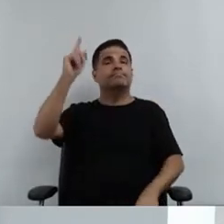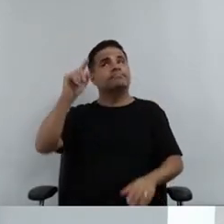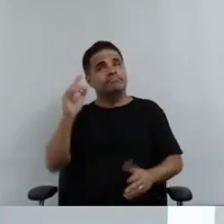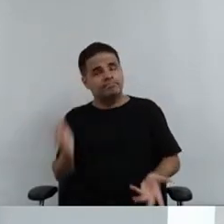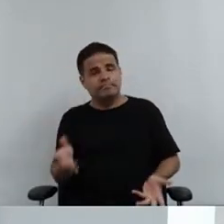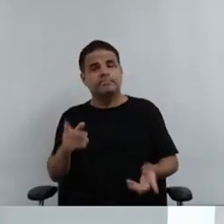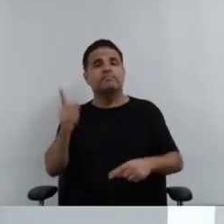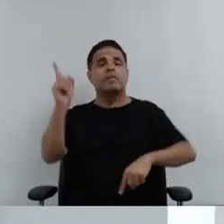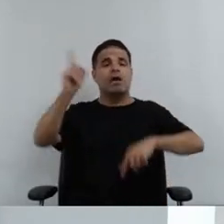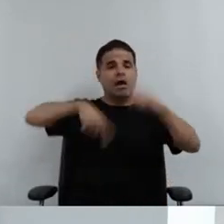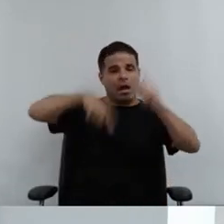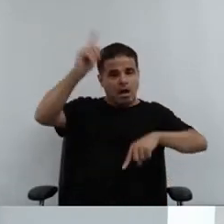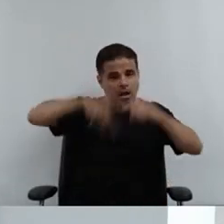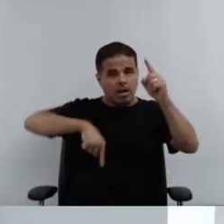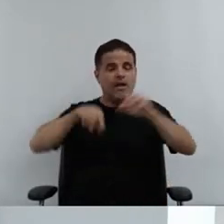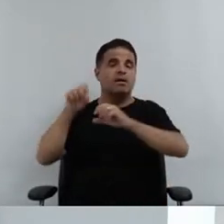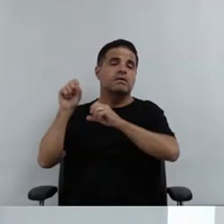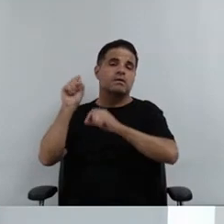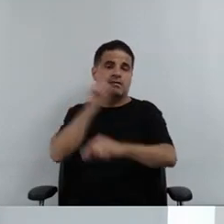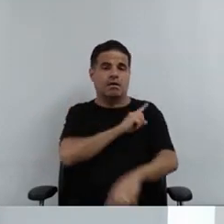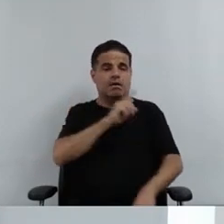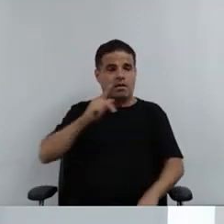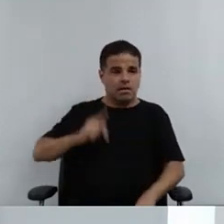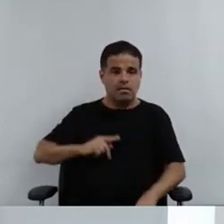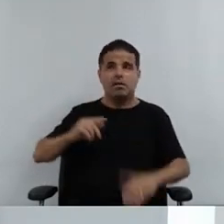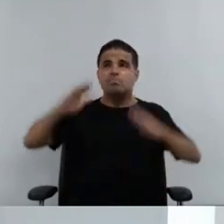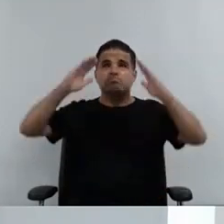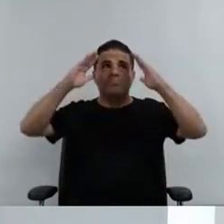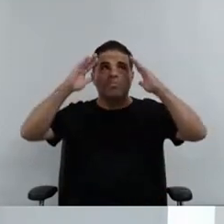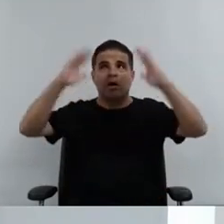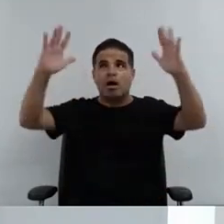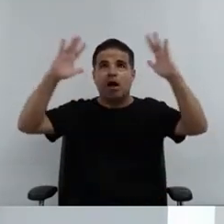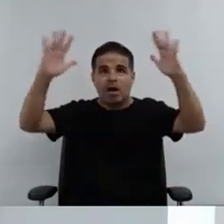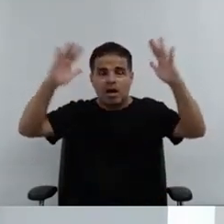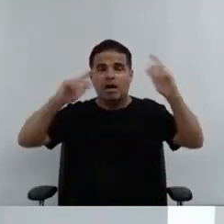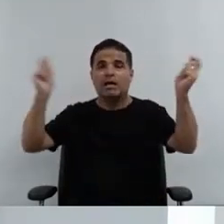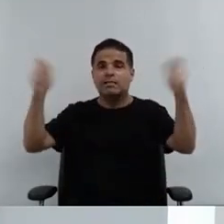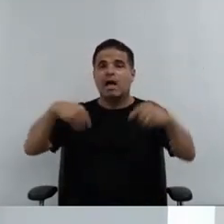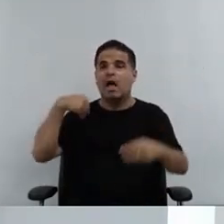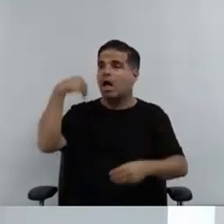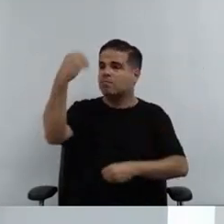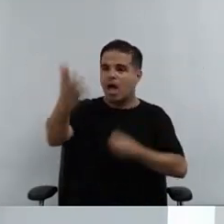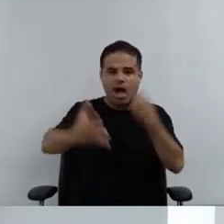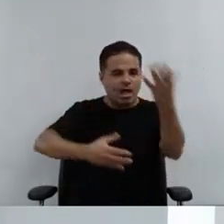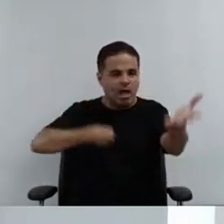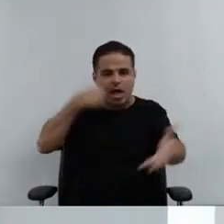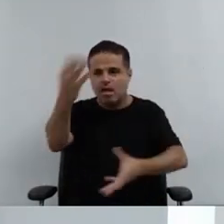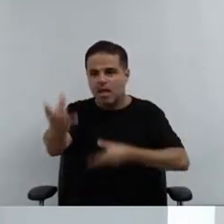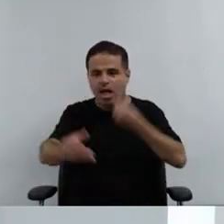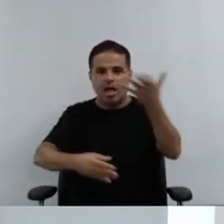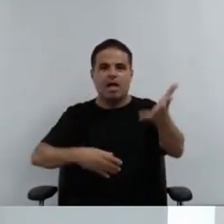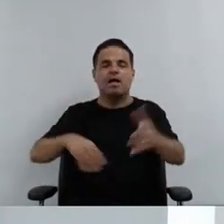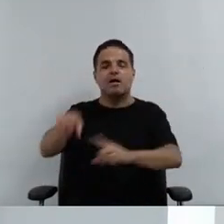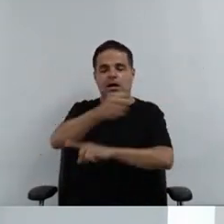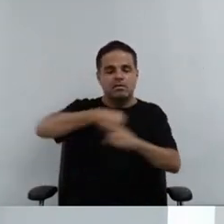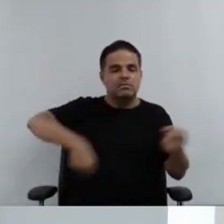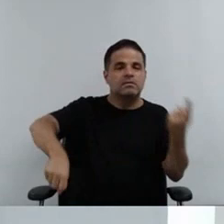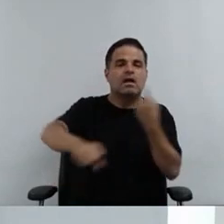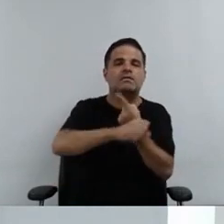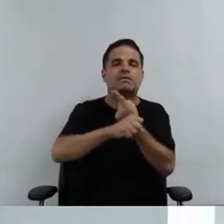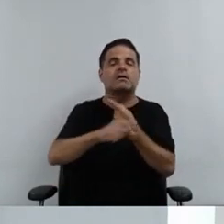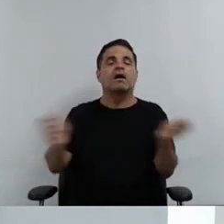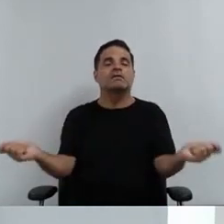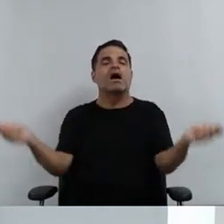reconhecimento dessa Defensoria é o reflexo do que ela pode fazer dentro da nossa sociedade,